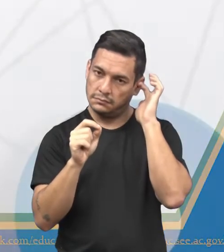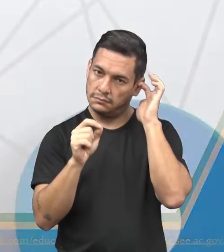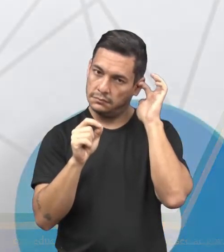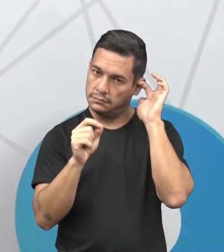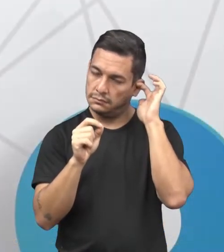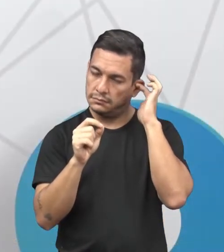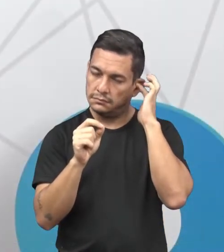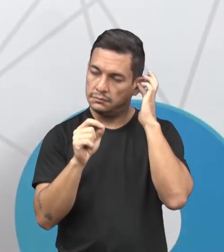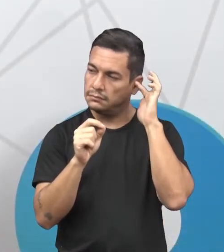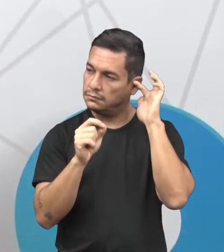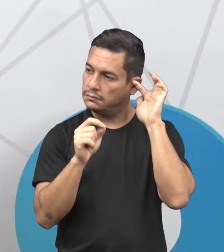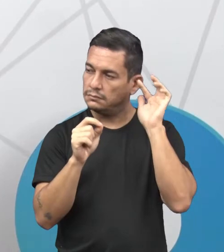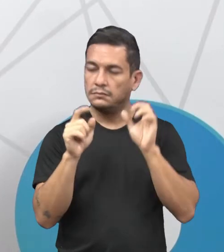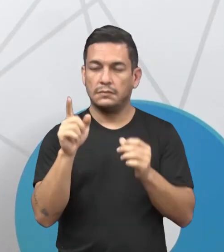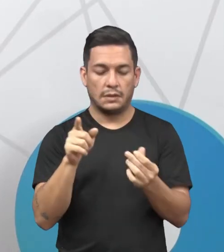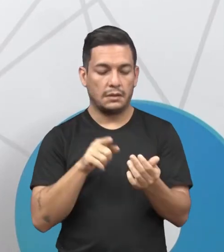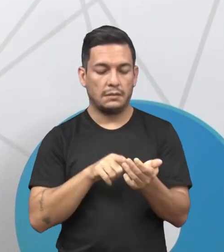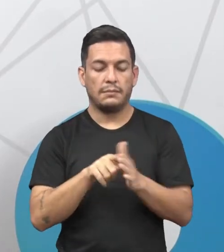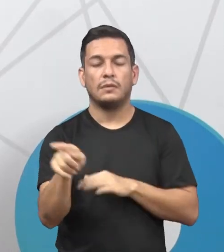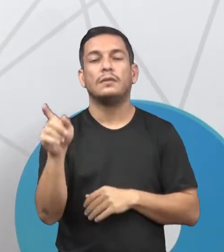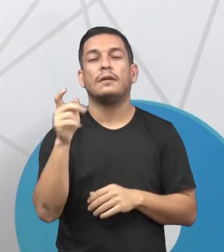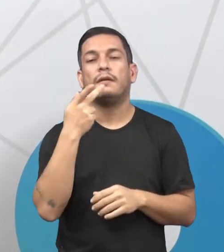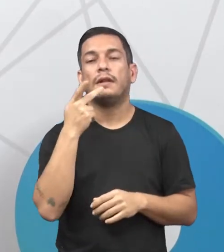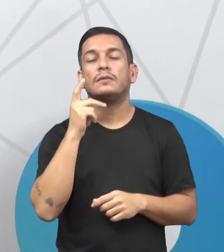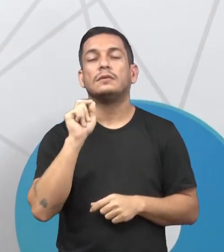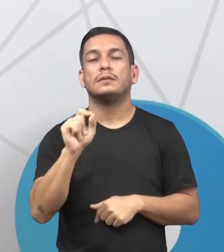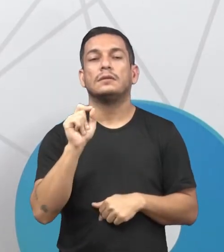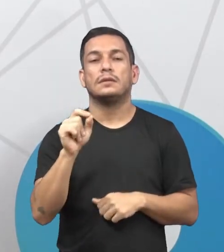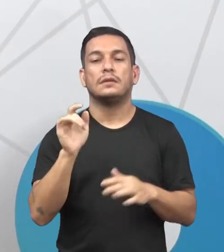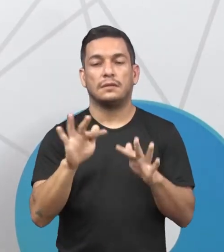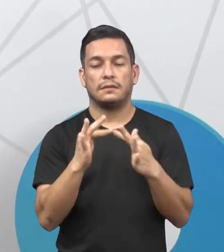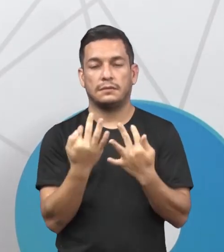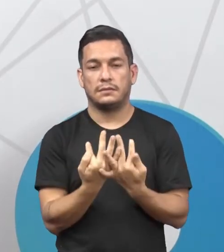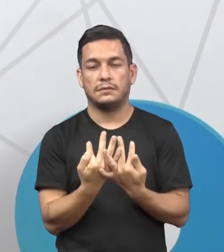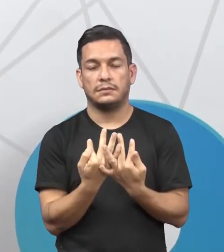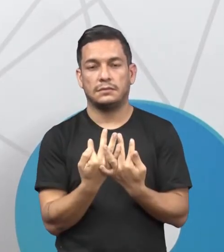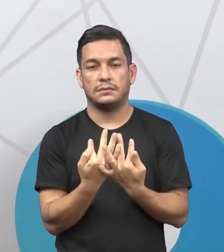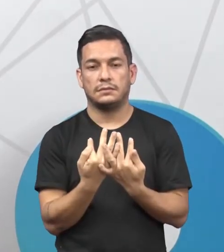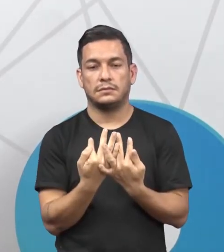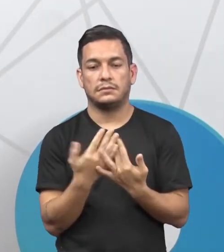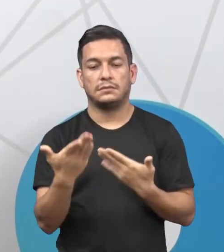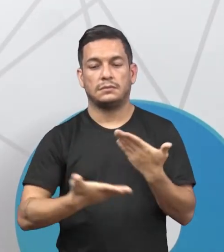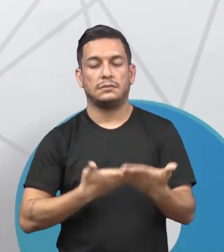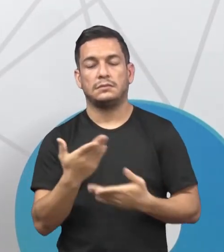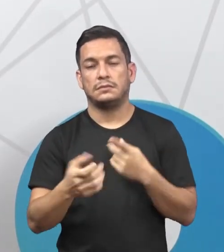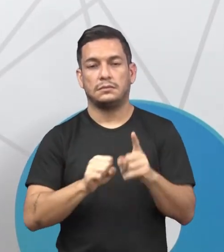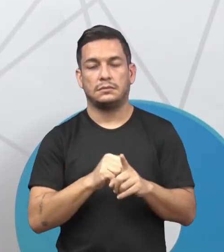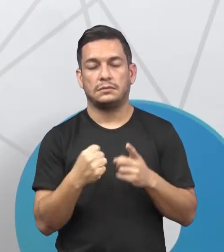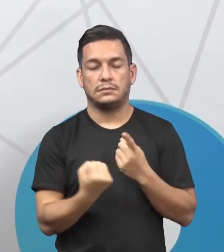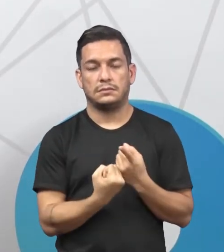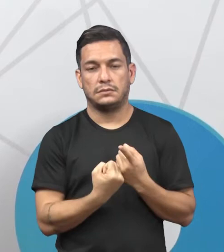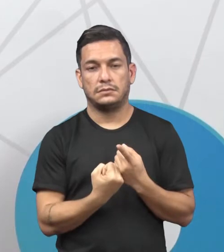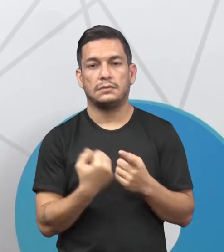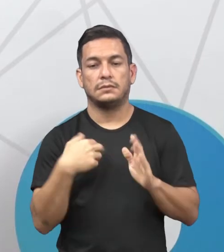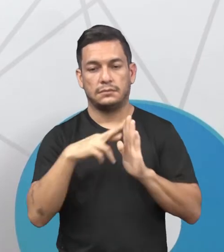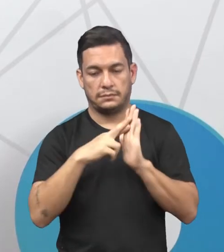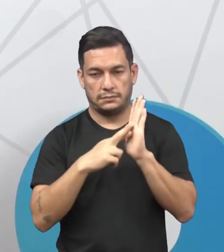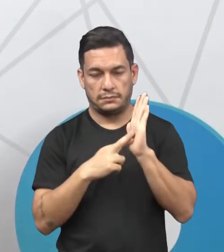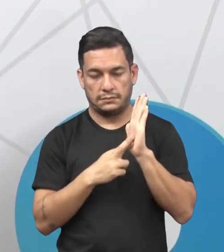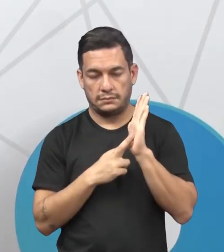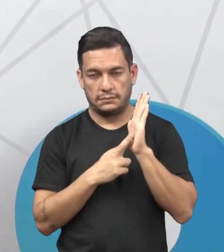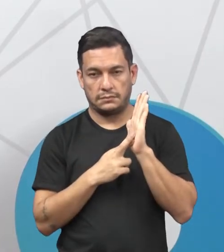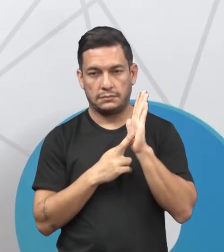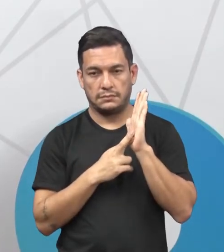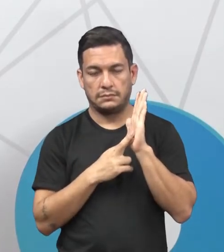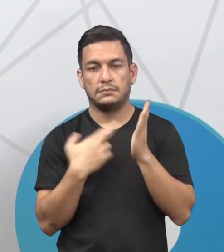nessa questão, ela está falando sobre a questão familiar, a questão da relação social, a questão da regra, a